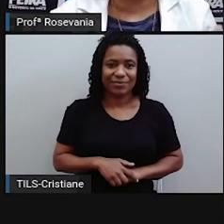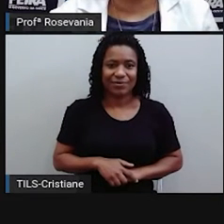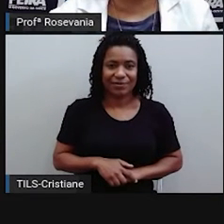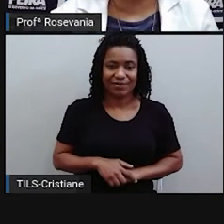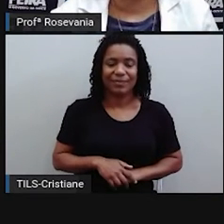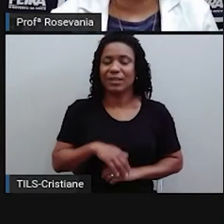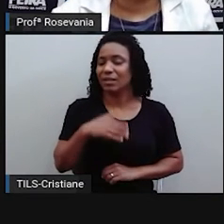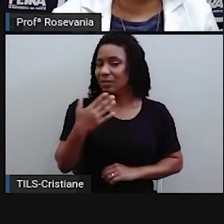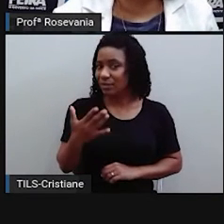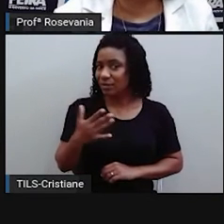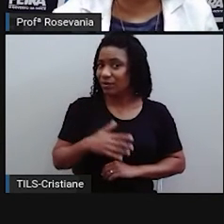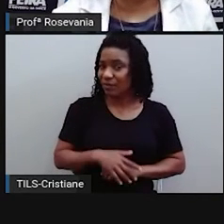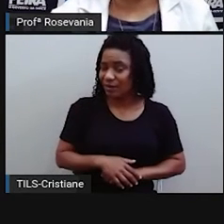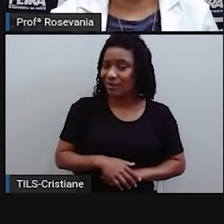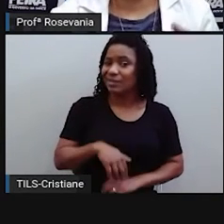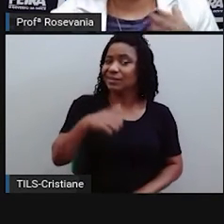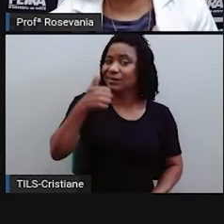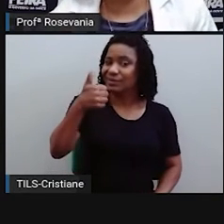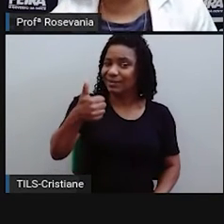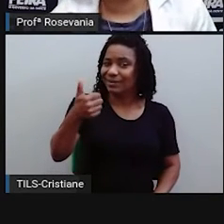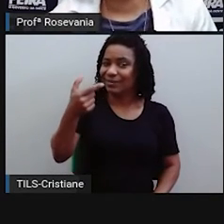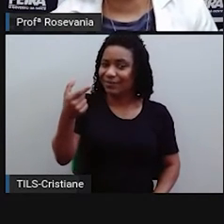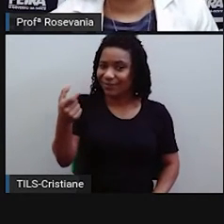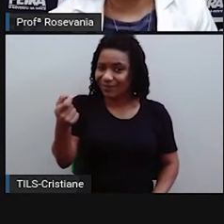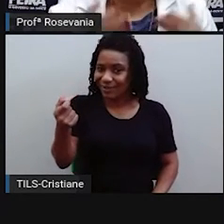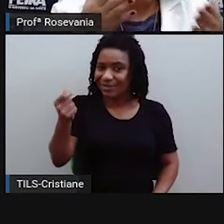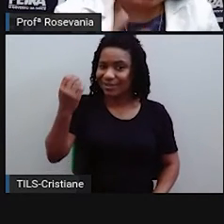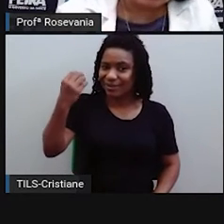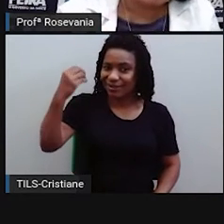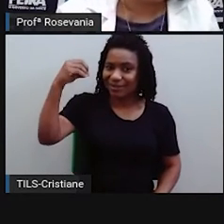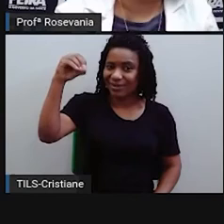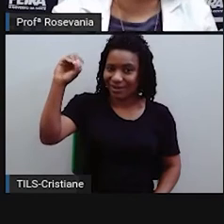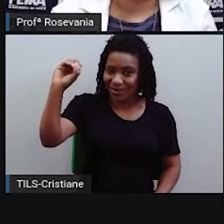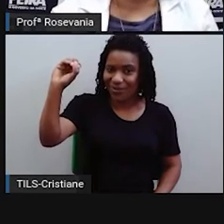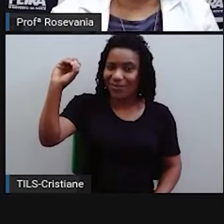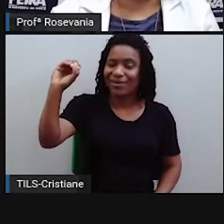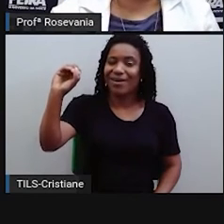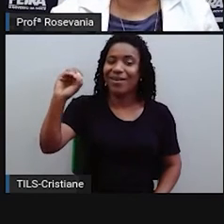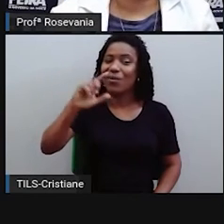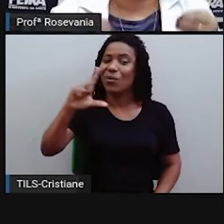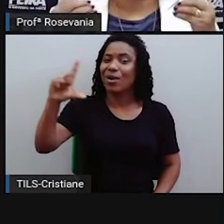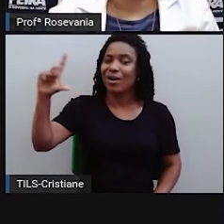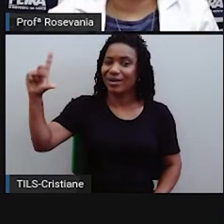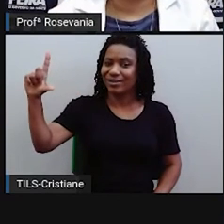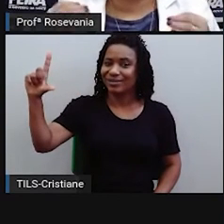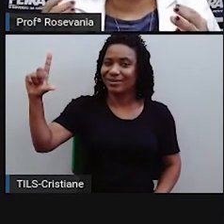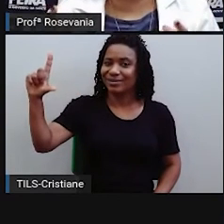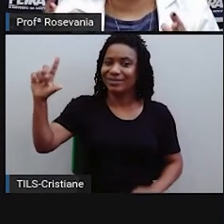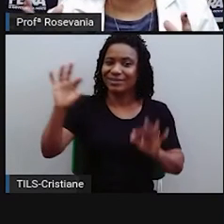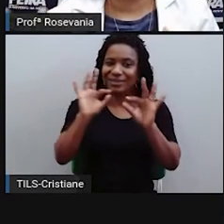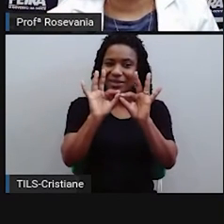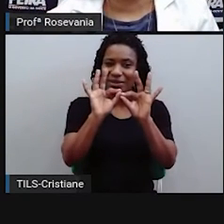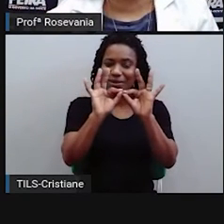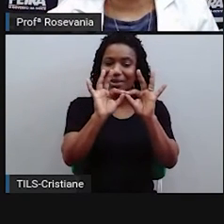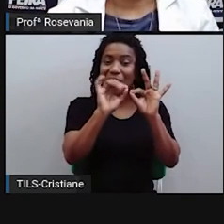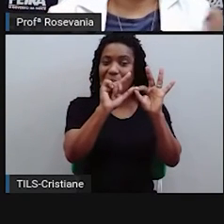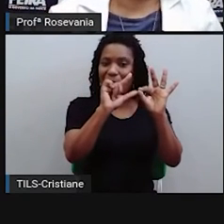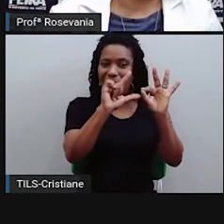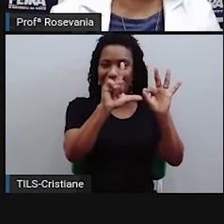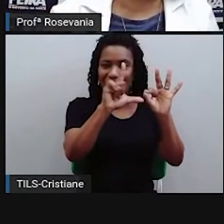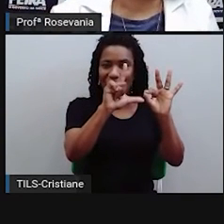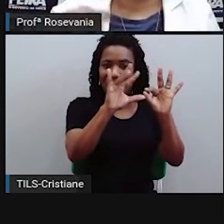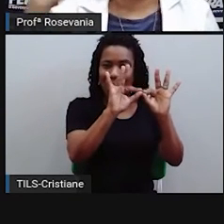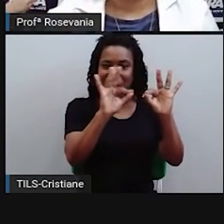120 graus leste, eu tô falando de longitude, por quê? Porque eu sei que a longitude,